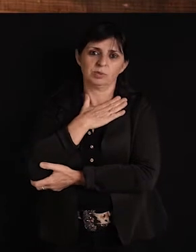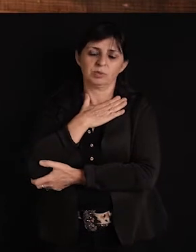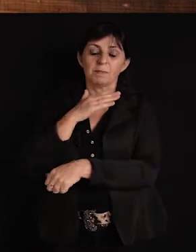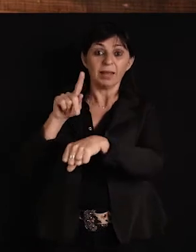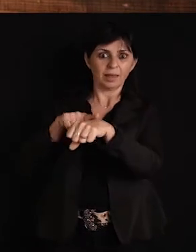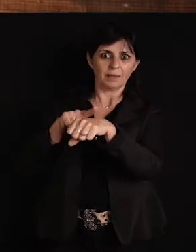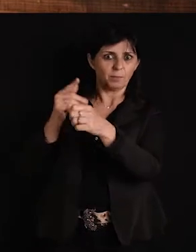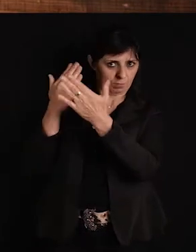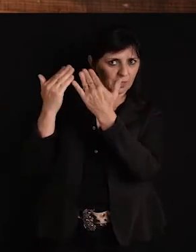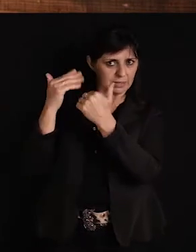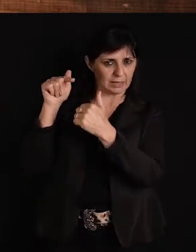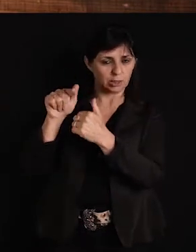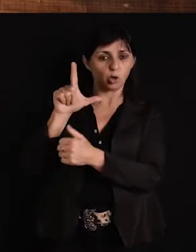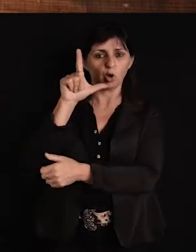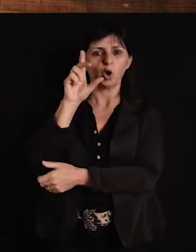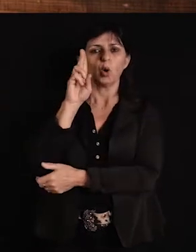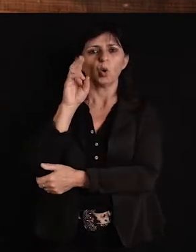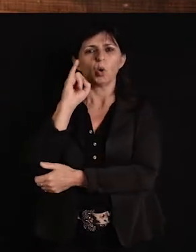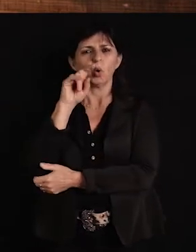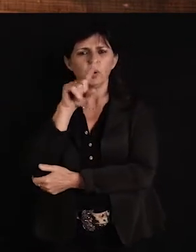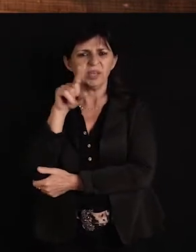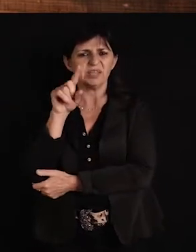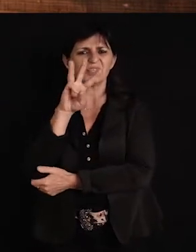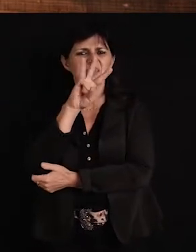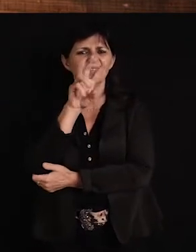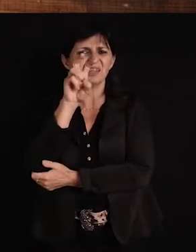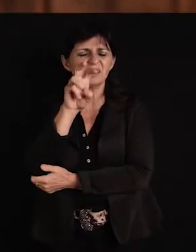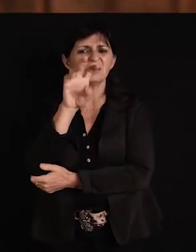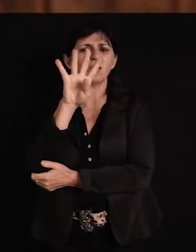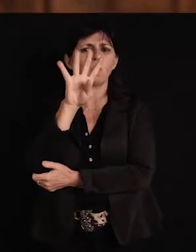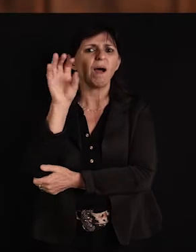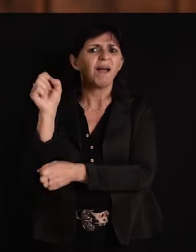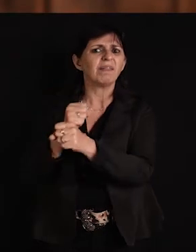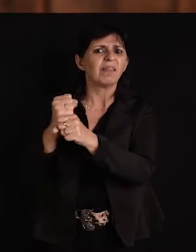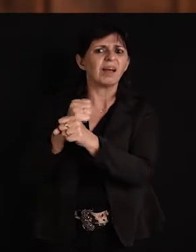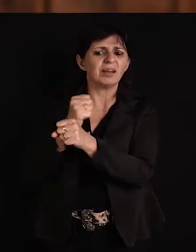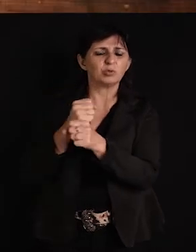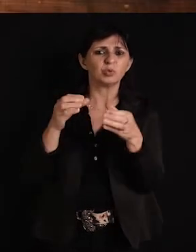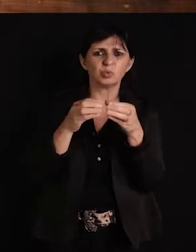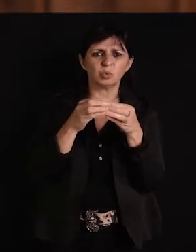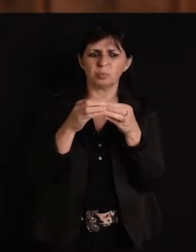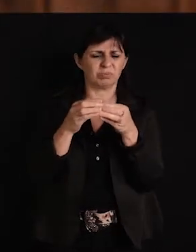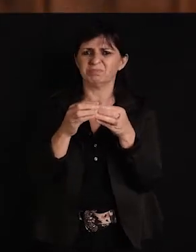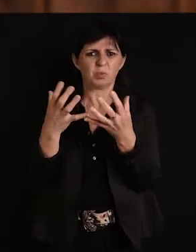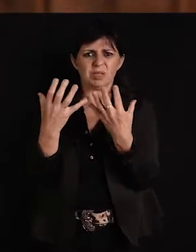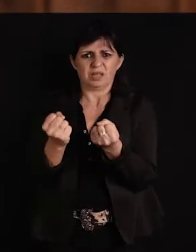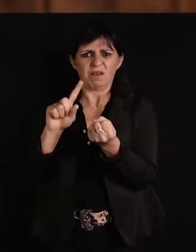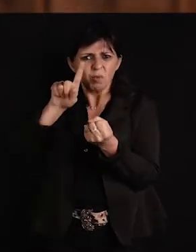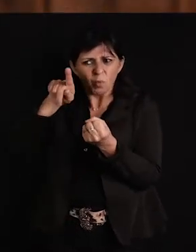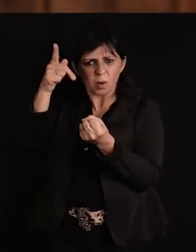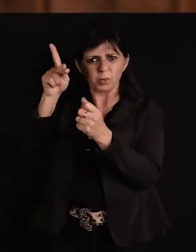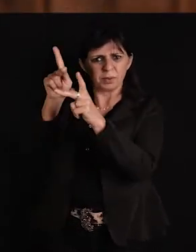que na época, pro Luiz estar 35, quase 40 anos no grupo, eles não aceitavam isso. Tem essa comparação